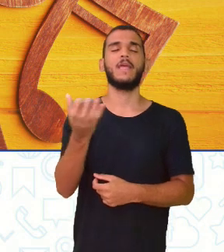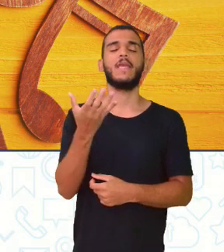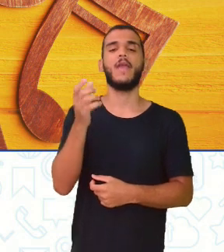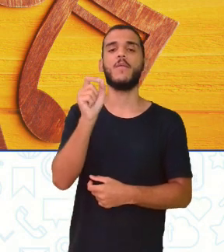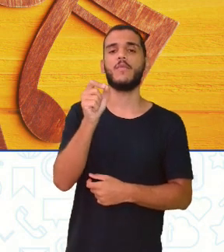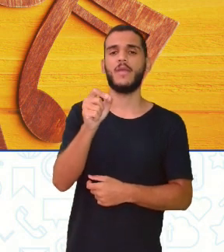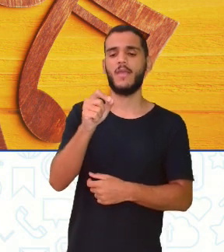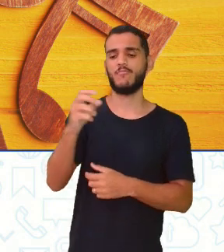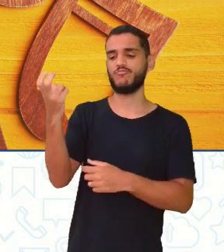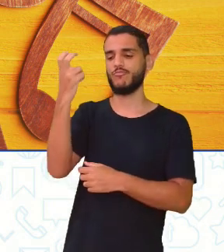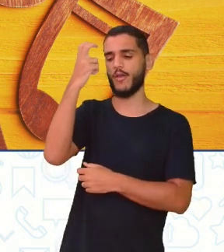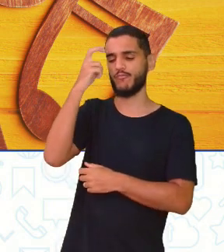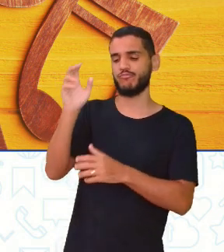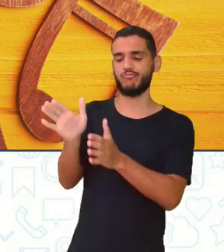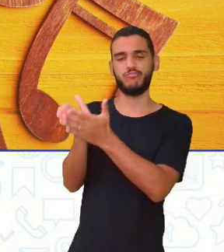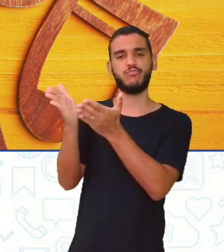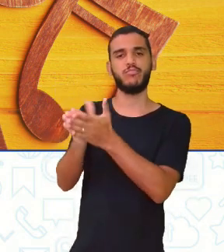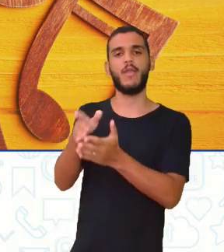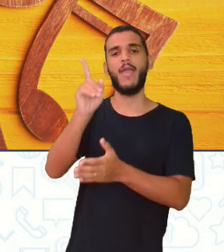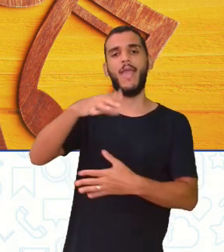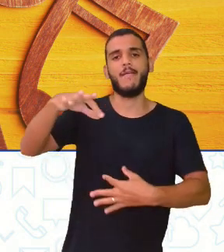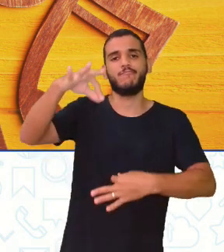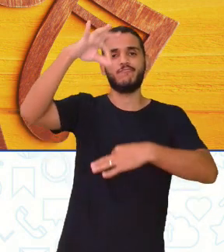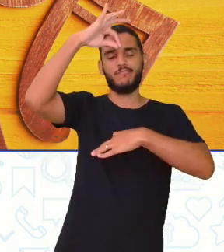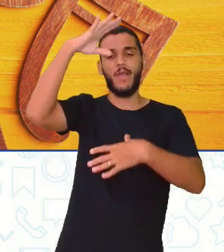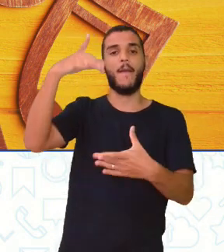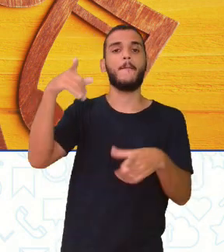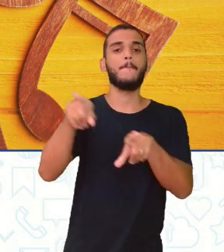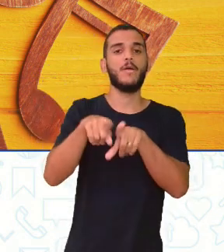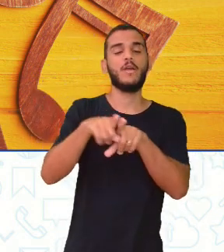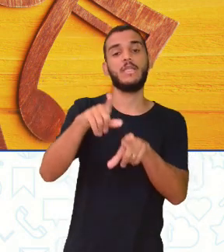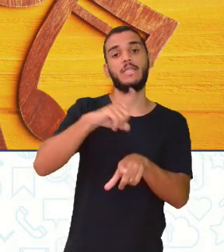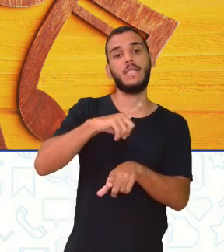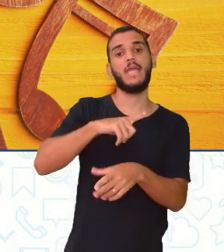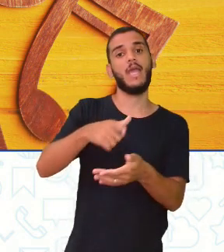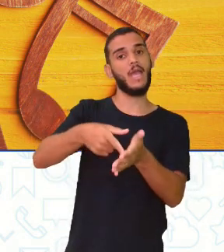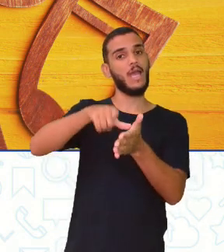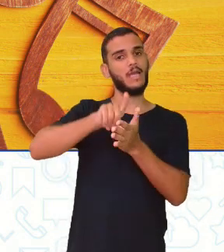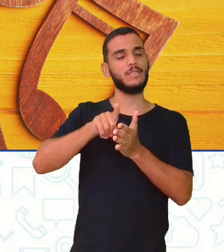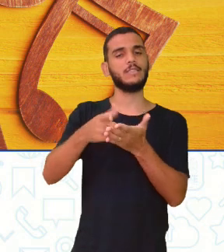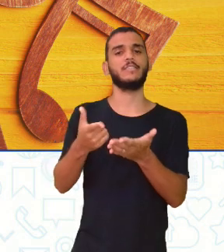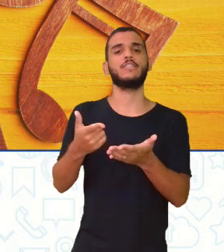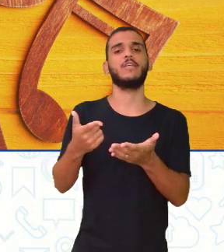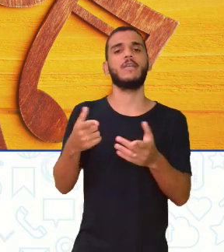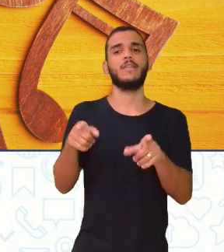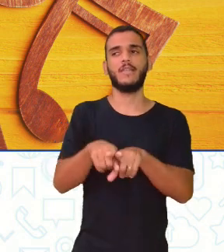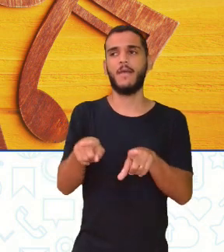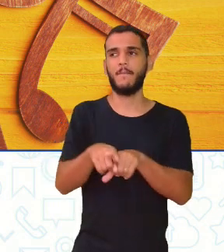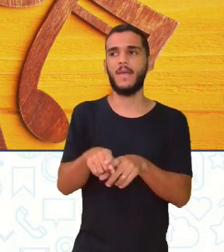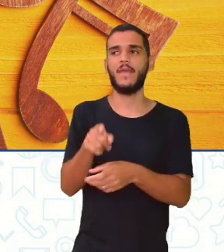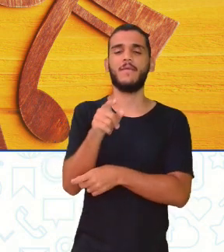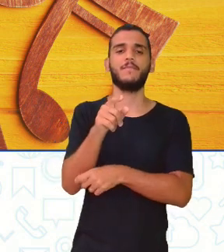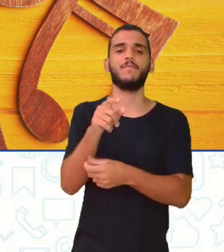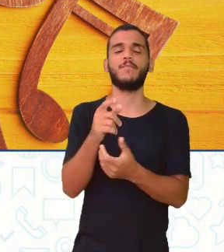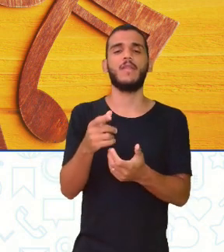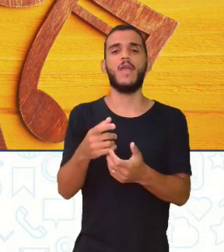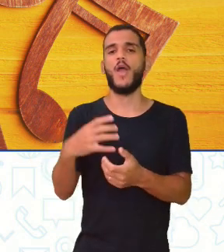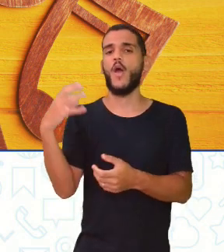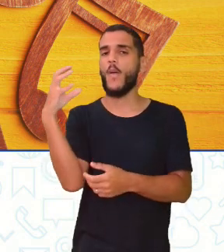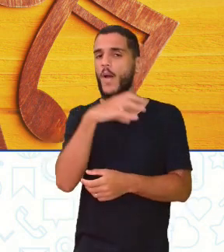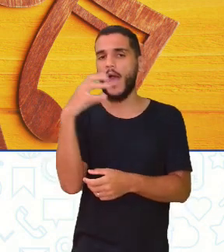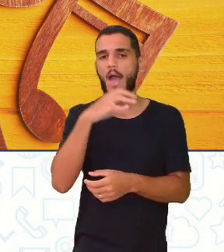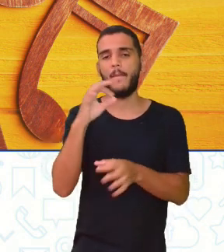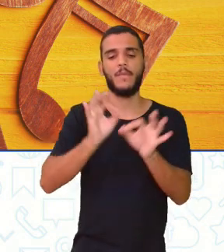periférica. E aí, porque houve essa apropriação e uma ligeira higienização, entre aspas,